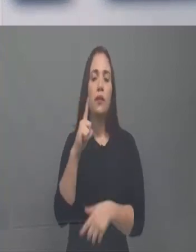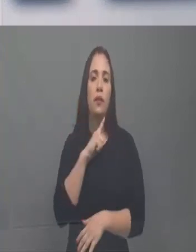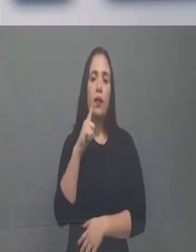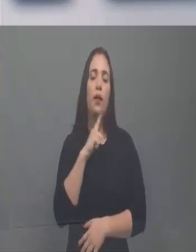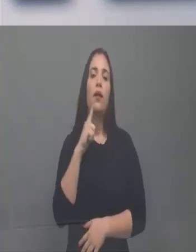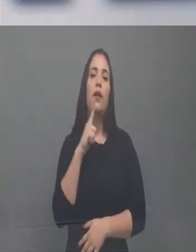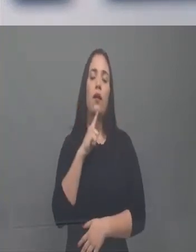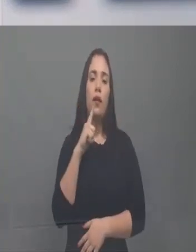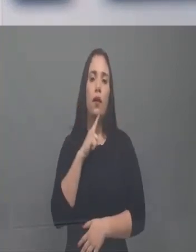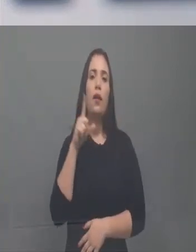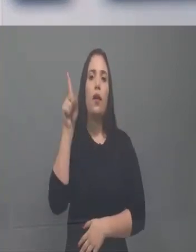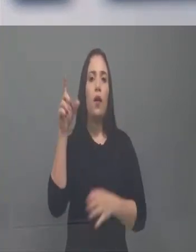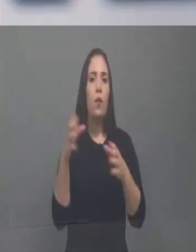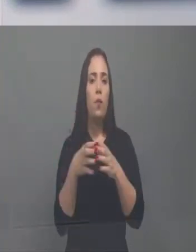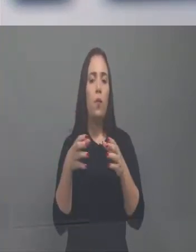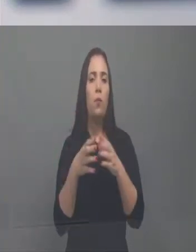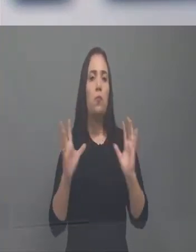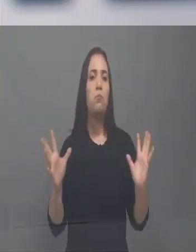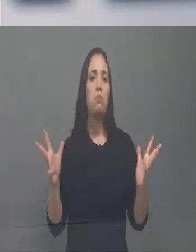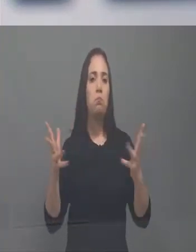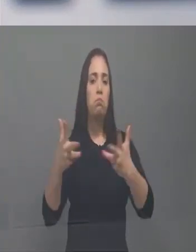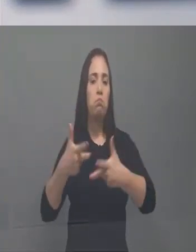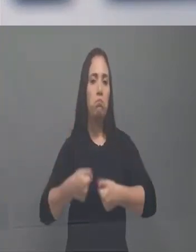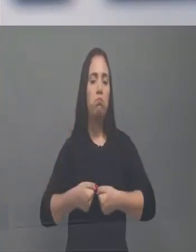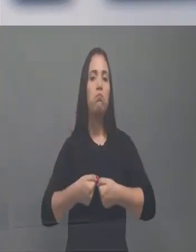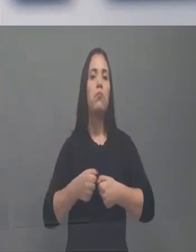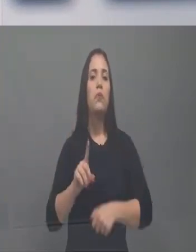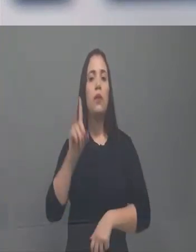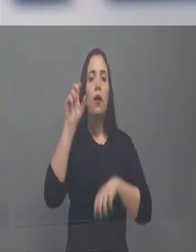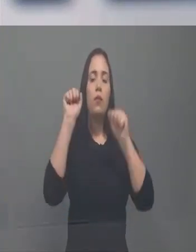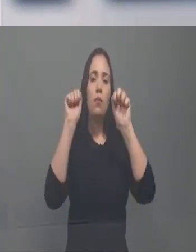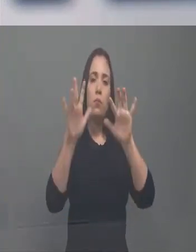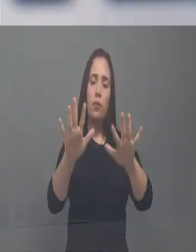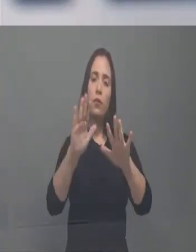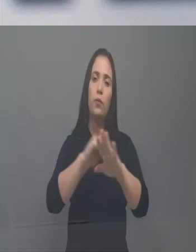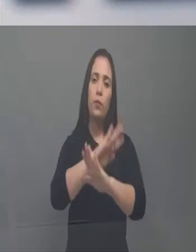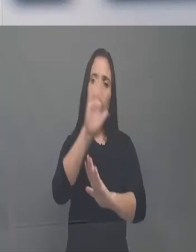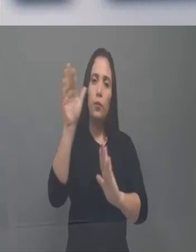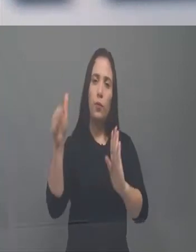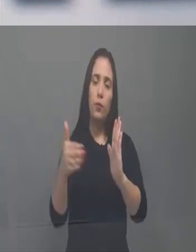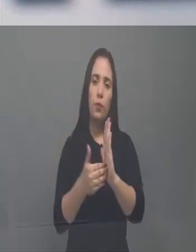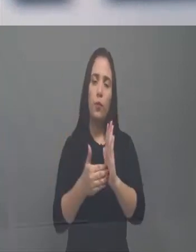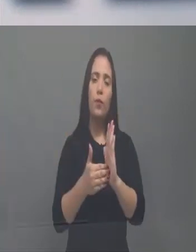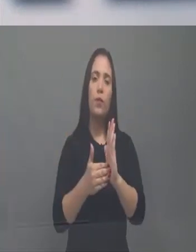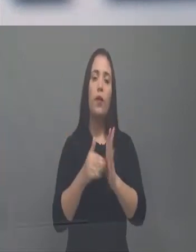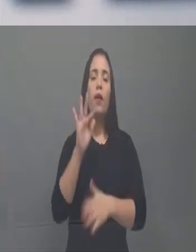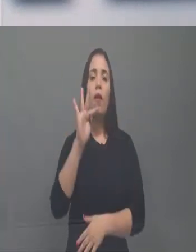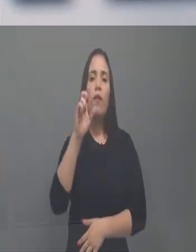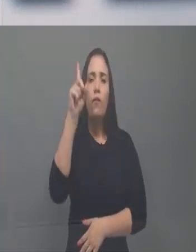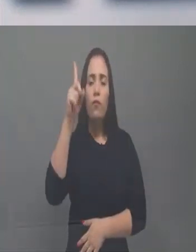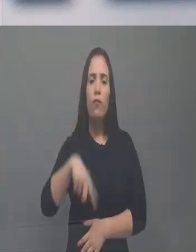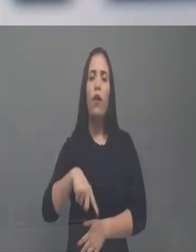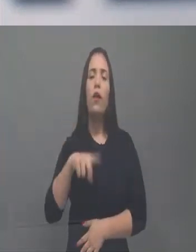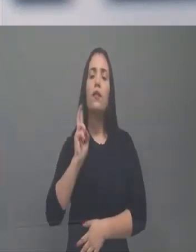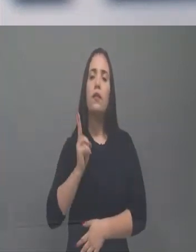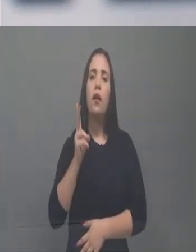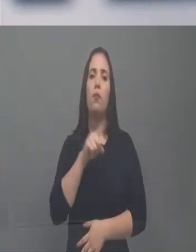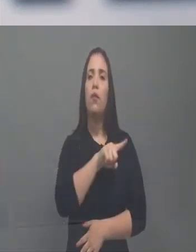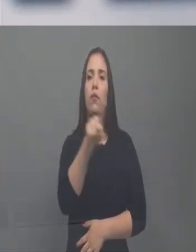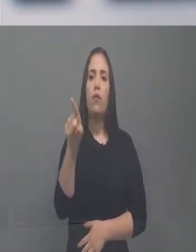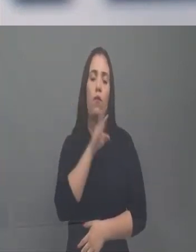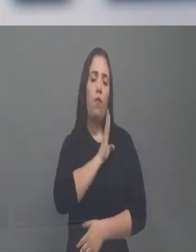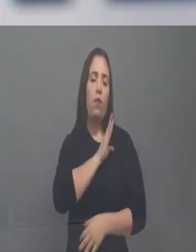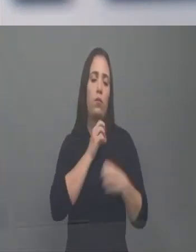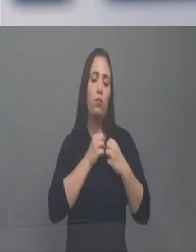também tem uma equipe fabulosa, Queria que Deus abençoe a todos vocês e que a fé cada vez mais cresça no coração de você.